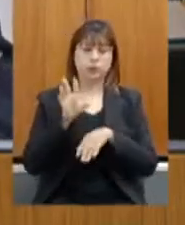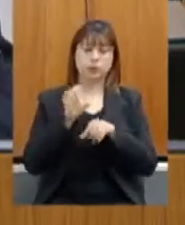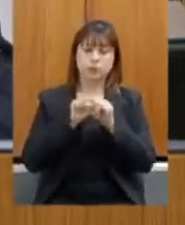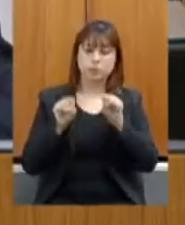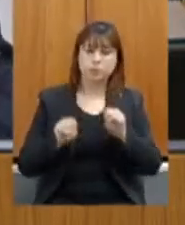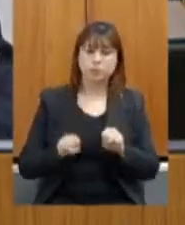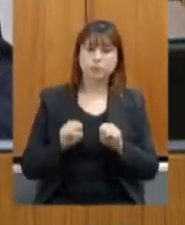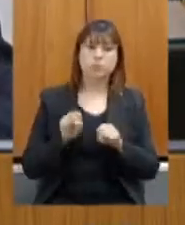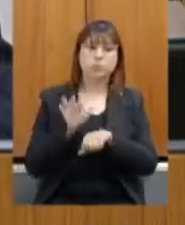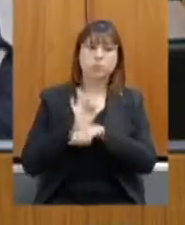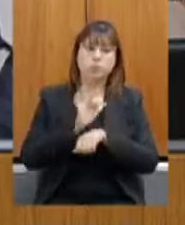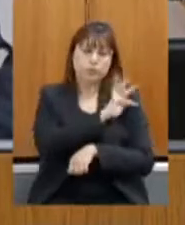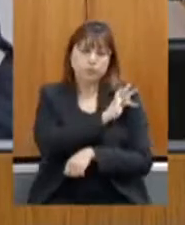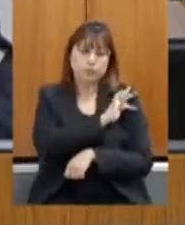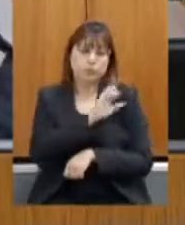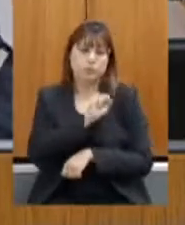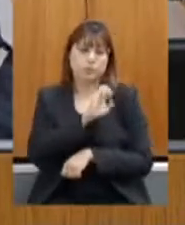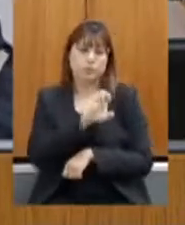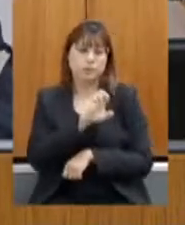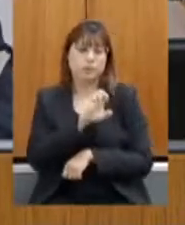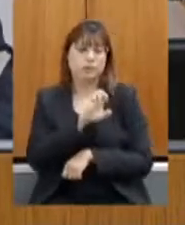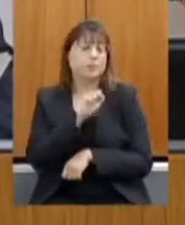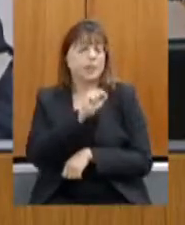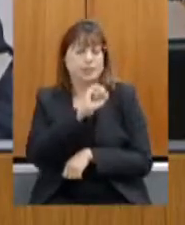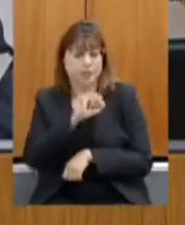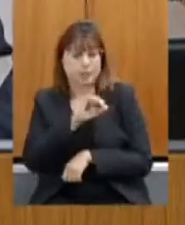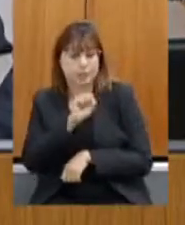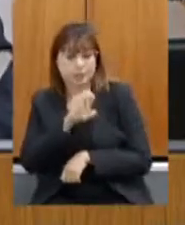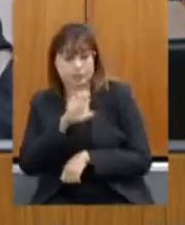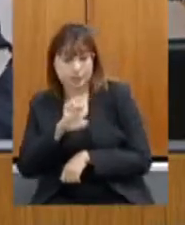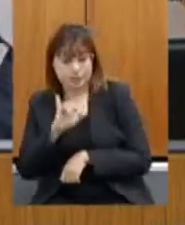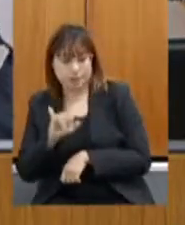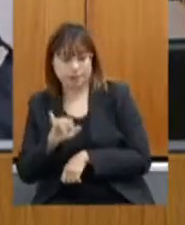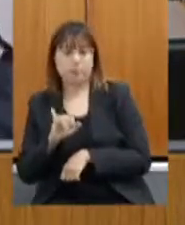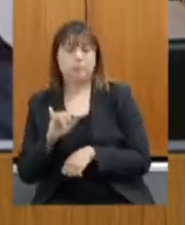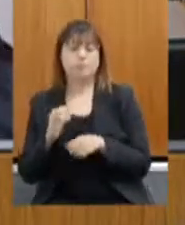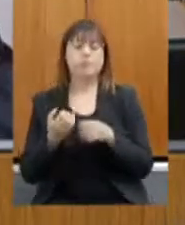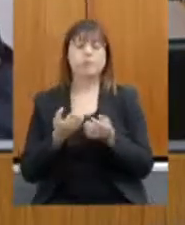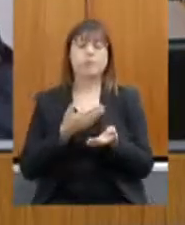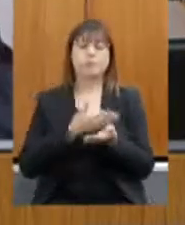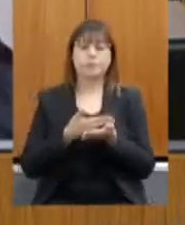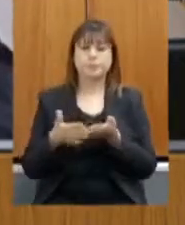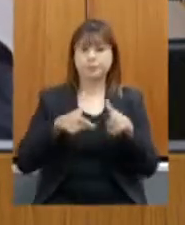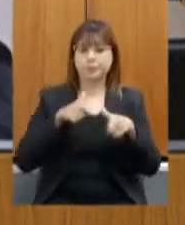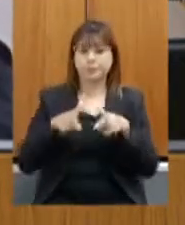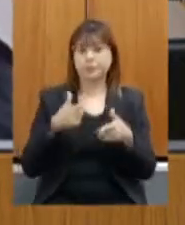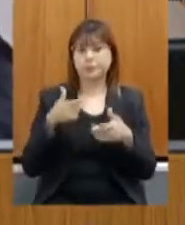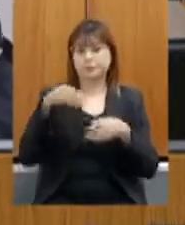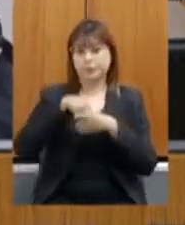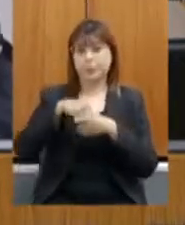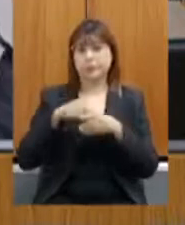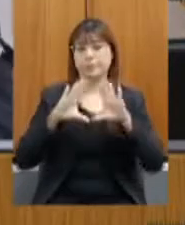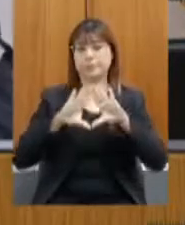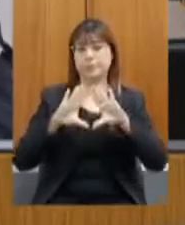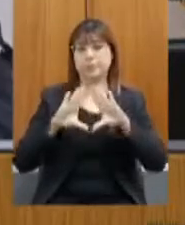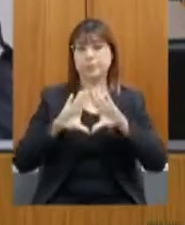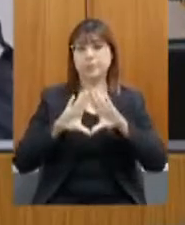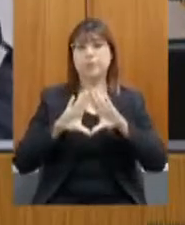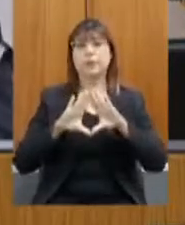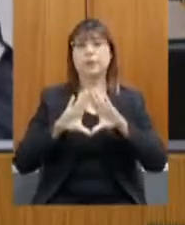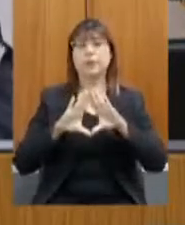fiscalização de Minas Gerais o CISEI em tramitação nesta casa e posteriormente na sua implementação sejam